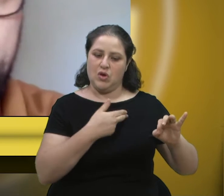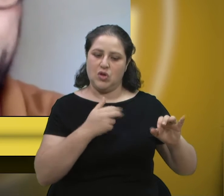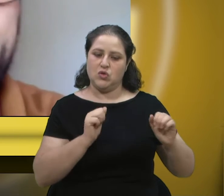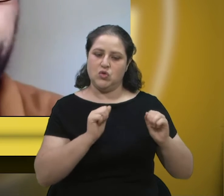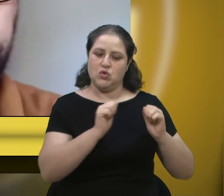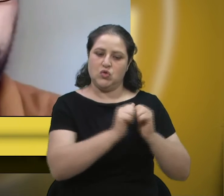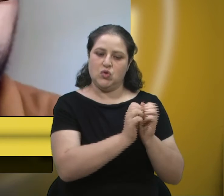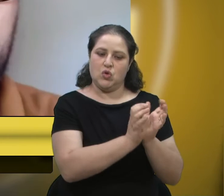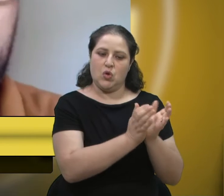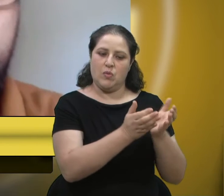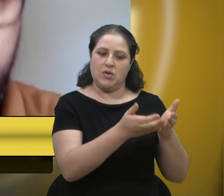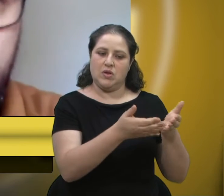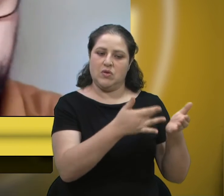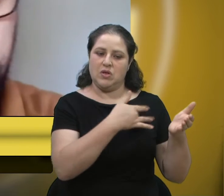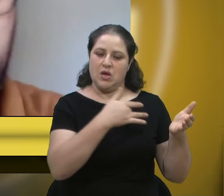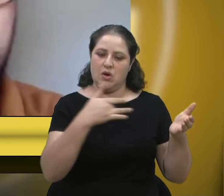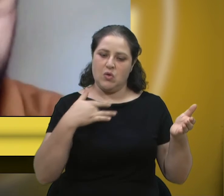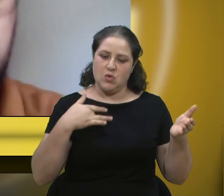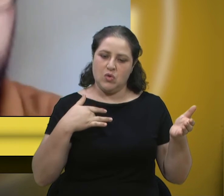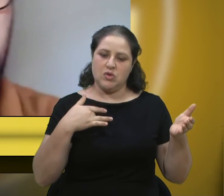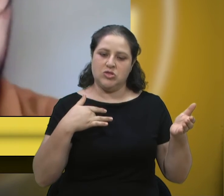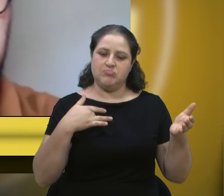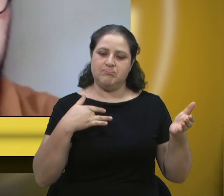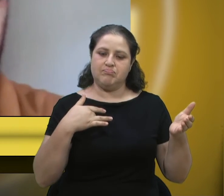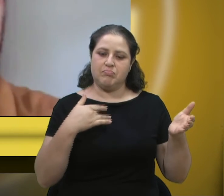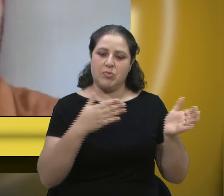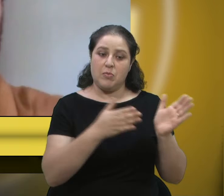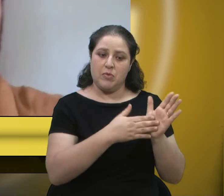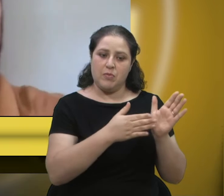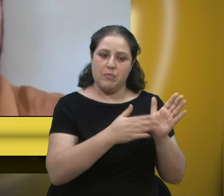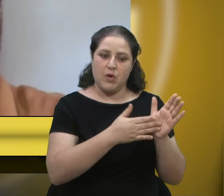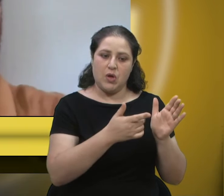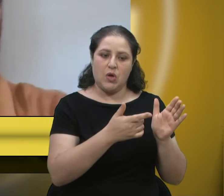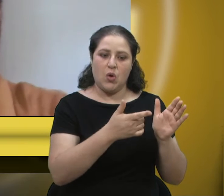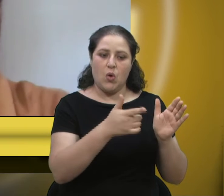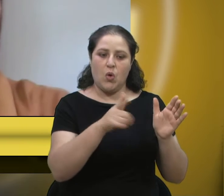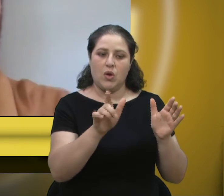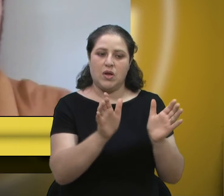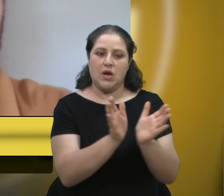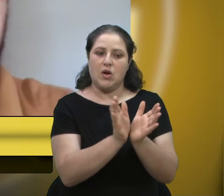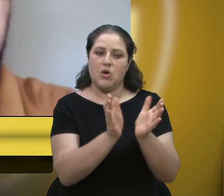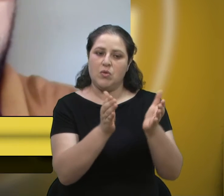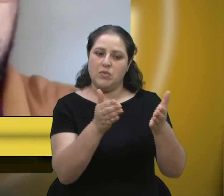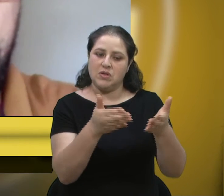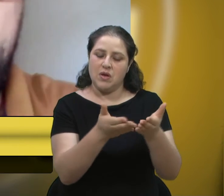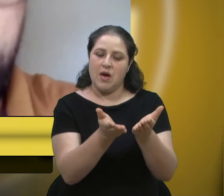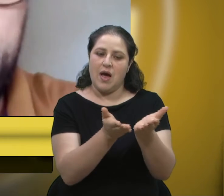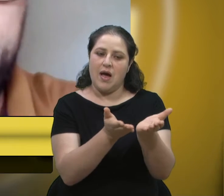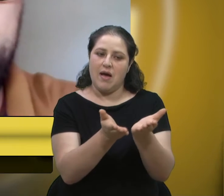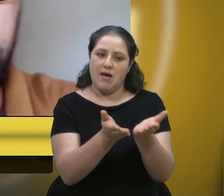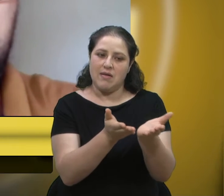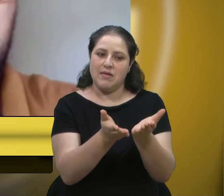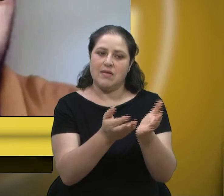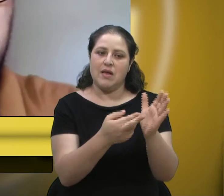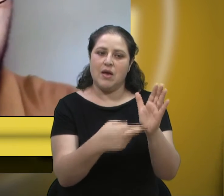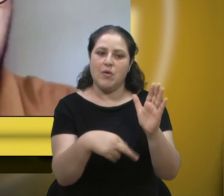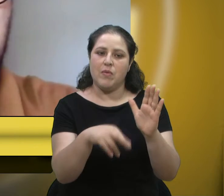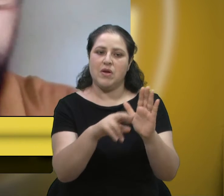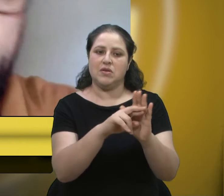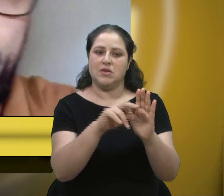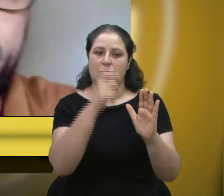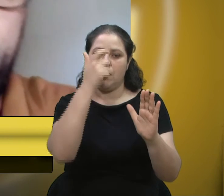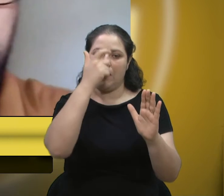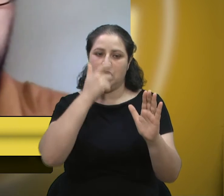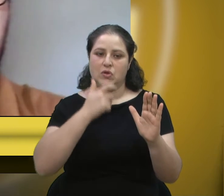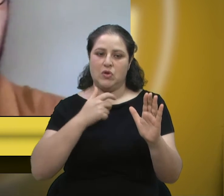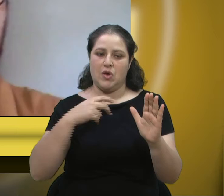Casa, uma subcomissão para tratar, né, da reabilitação dos pacientes que